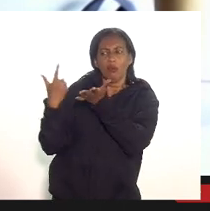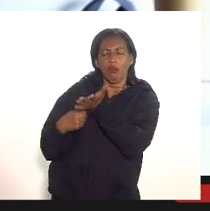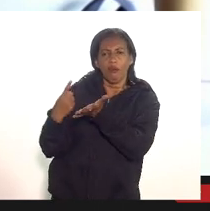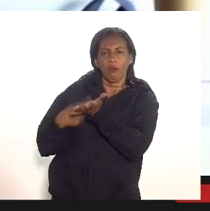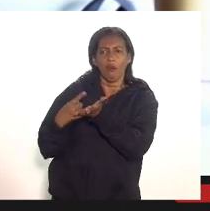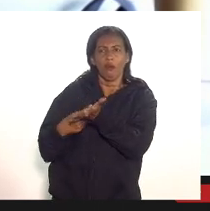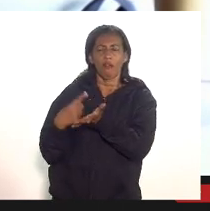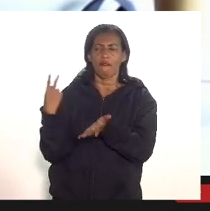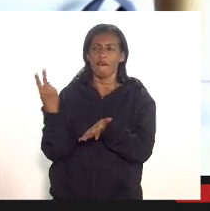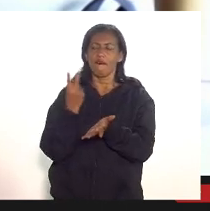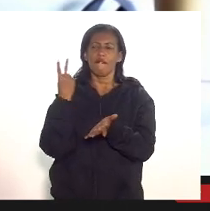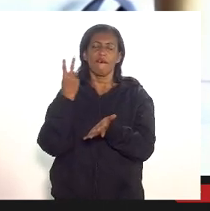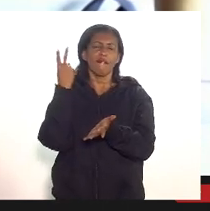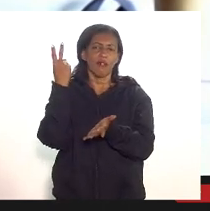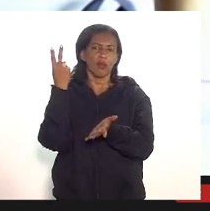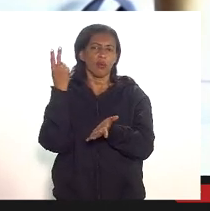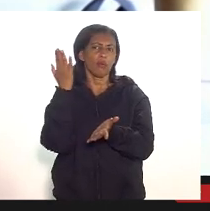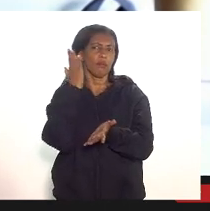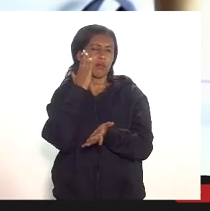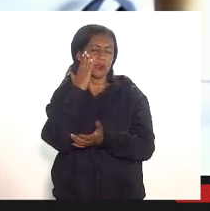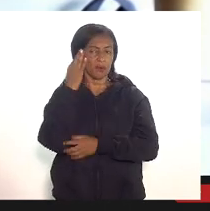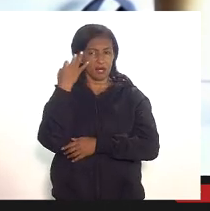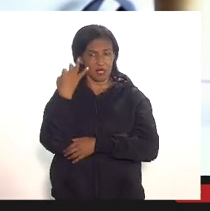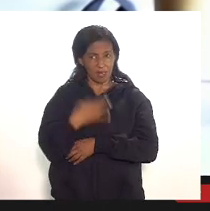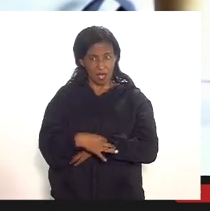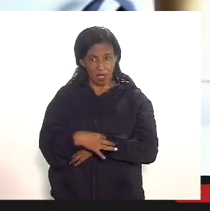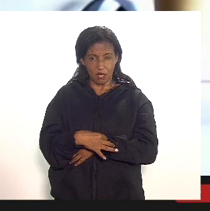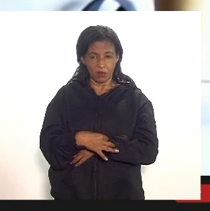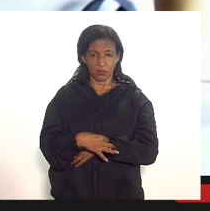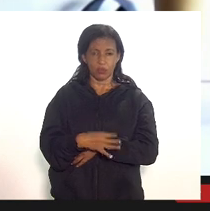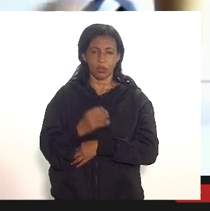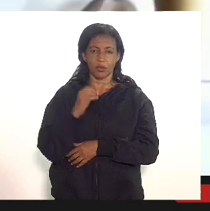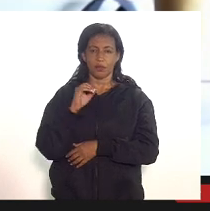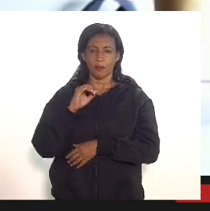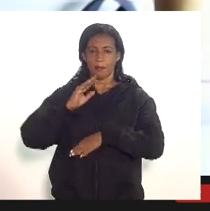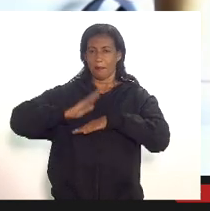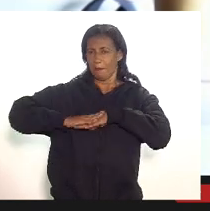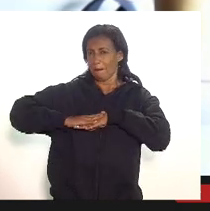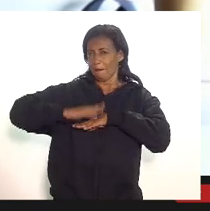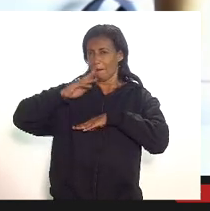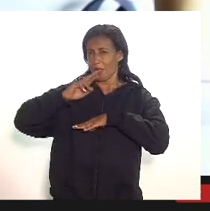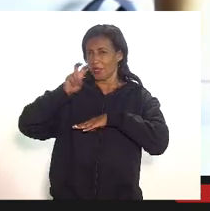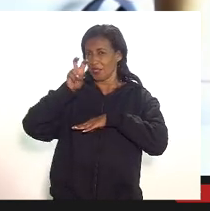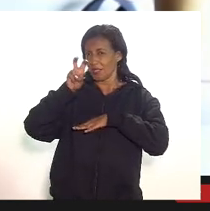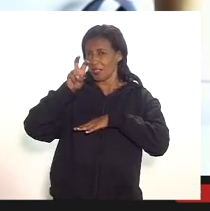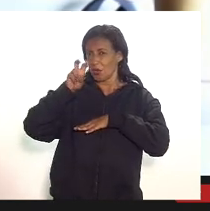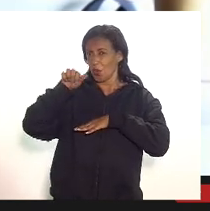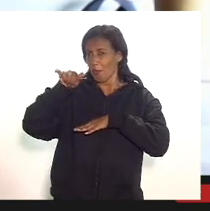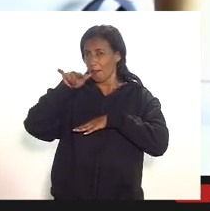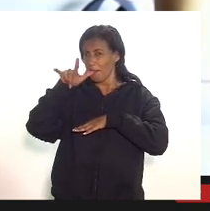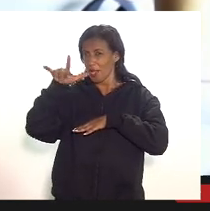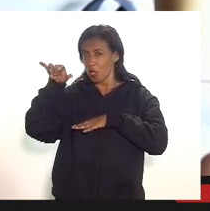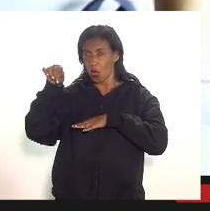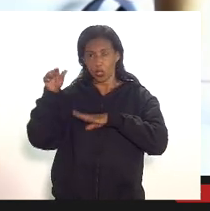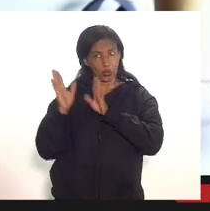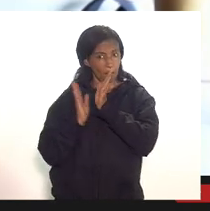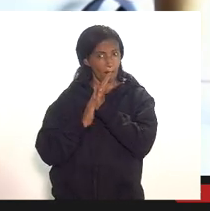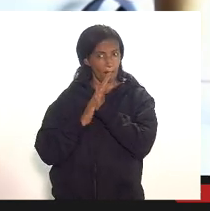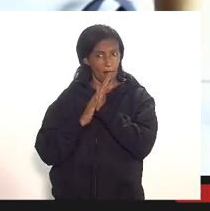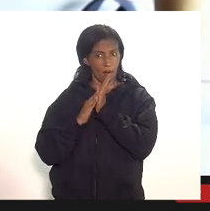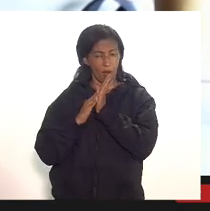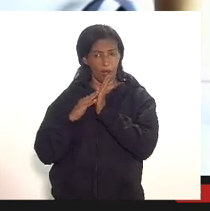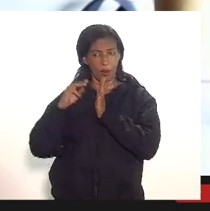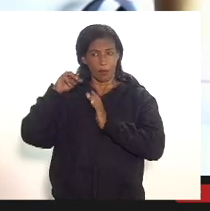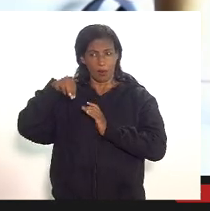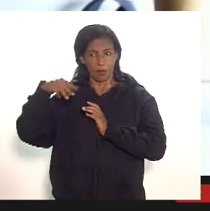valor para saber certamente naqueles mais de 5 bilhões divulgado pelo próprio MPF de acordo de